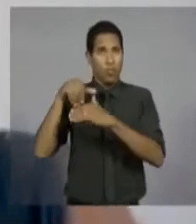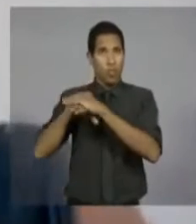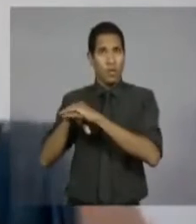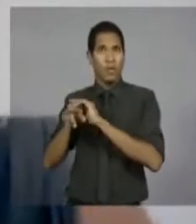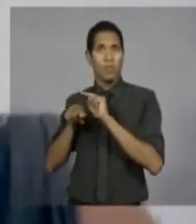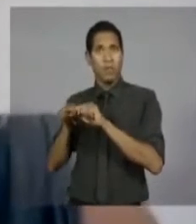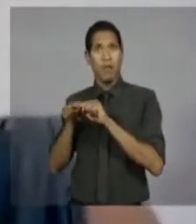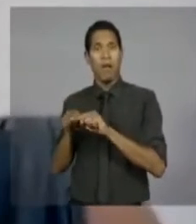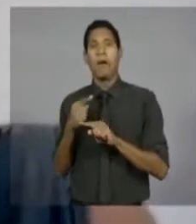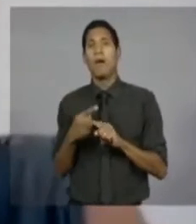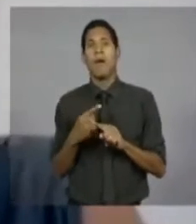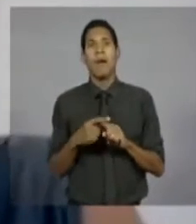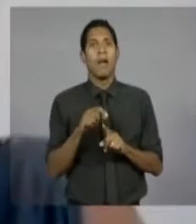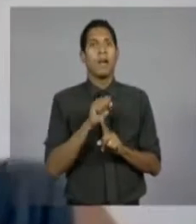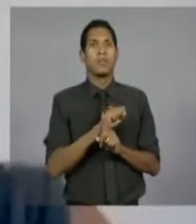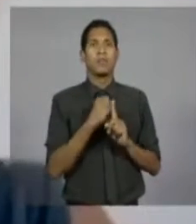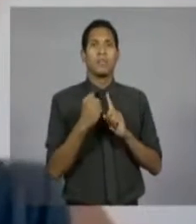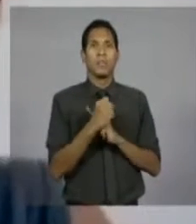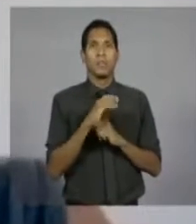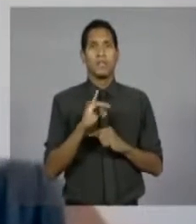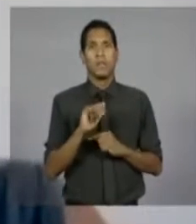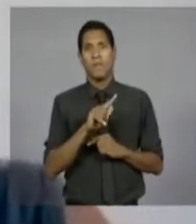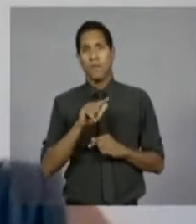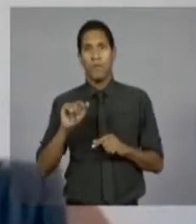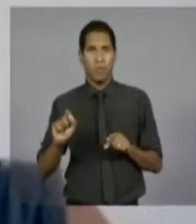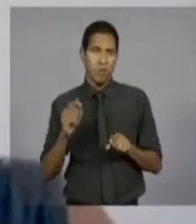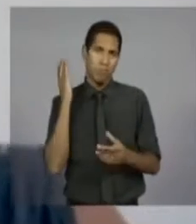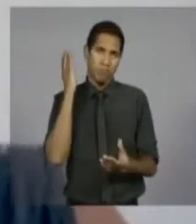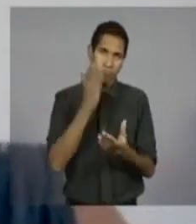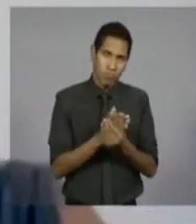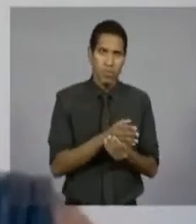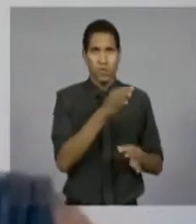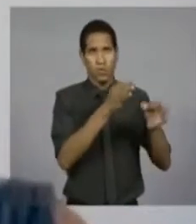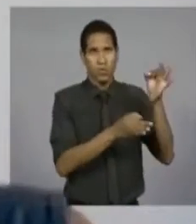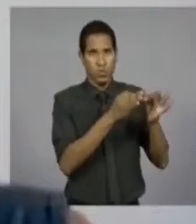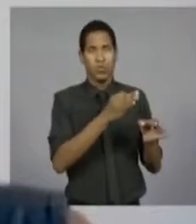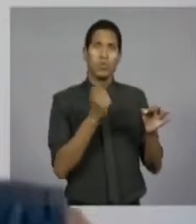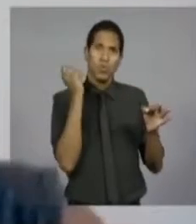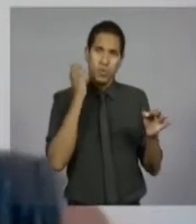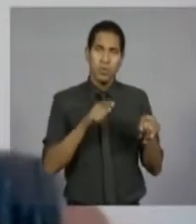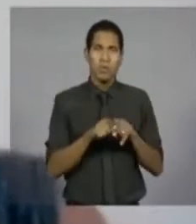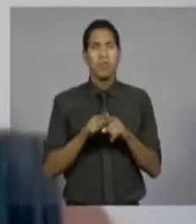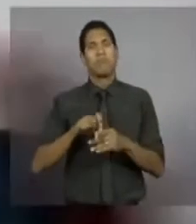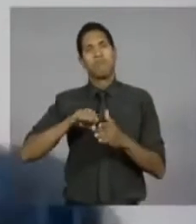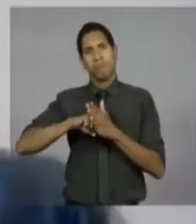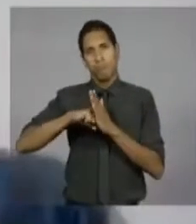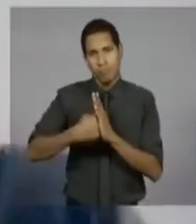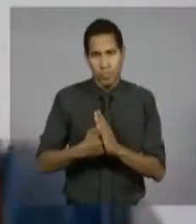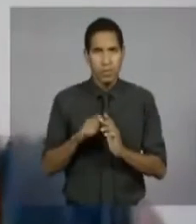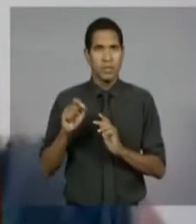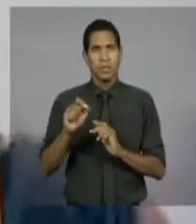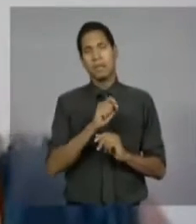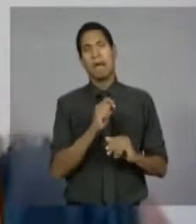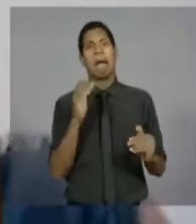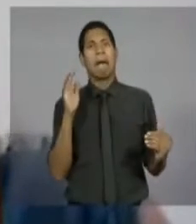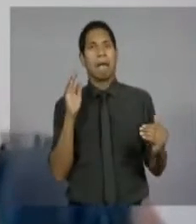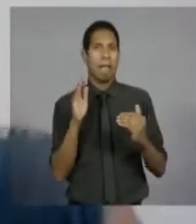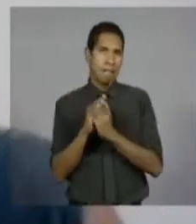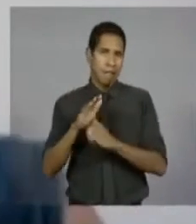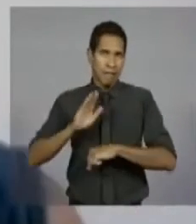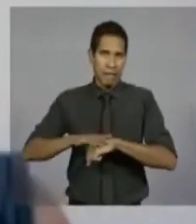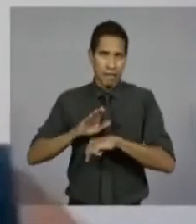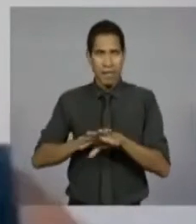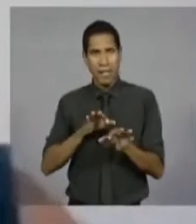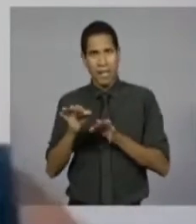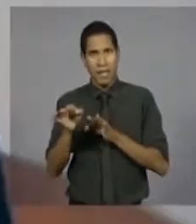porque a sociedade civil contestou na Justiça e conseguiu o seu intuito de congelar os recursos enquanto não fossem executadas as